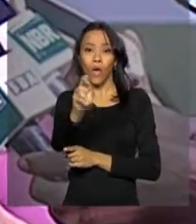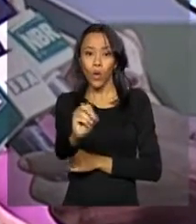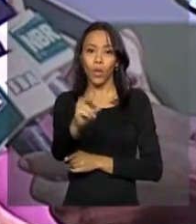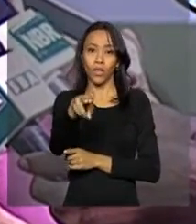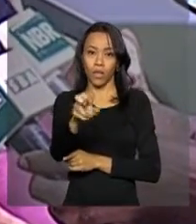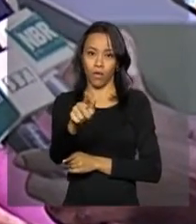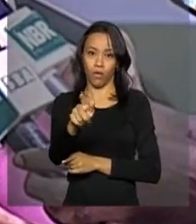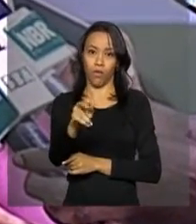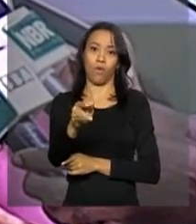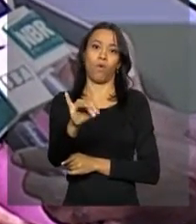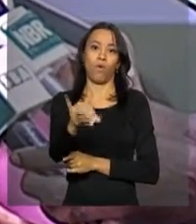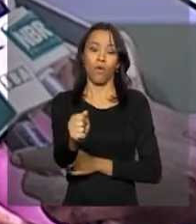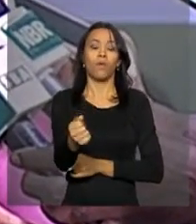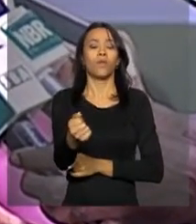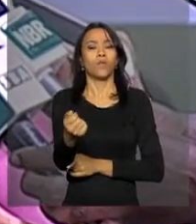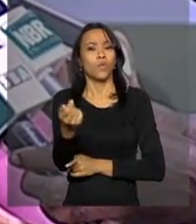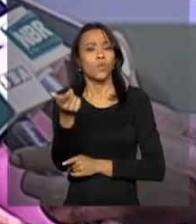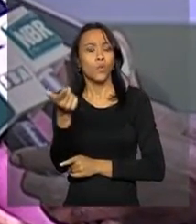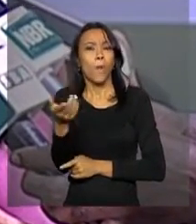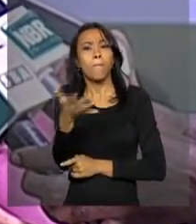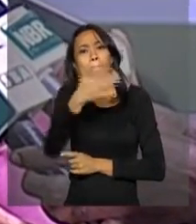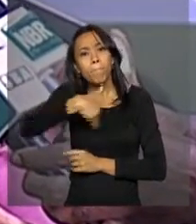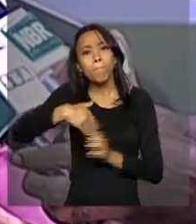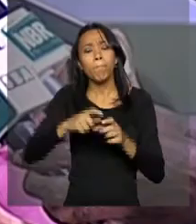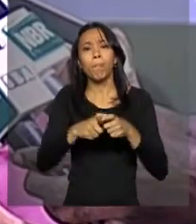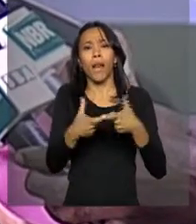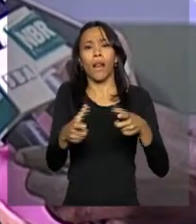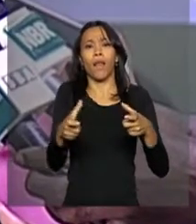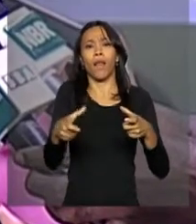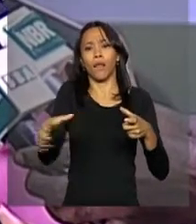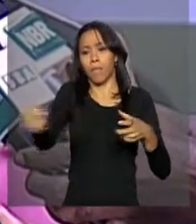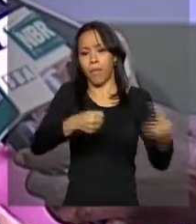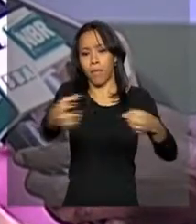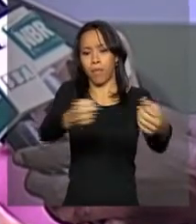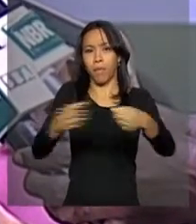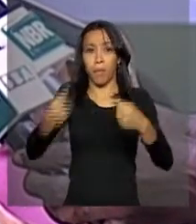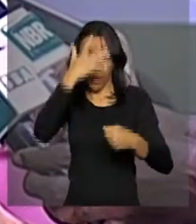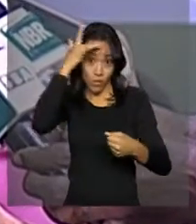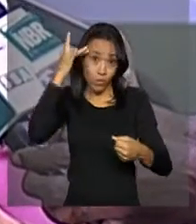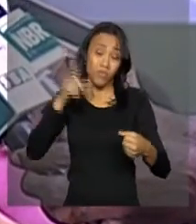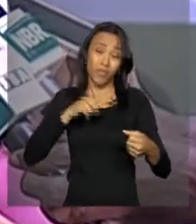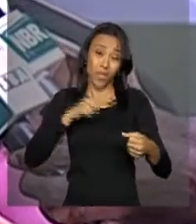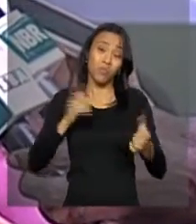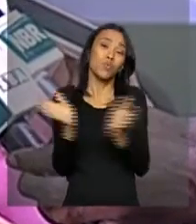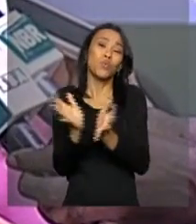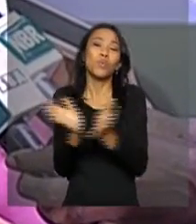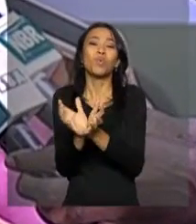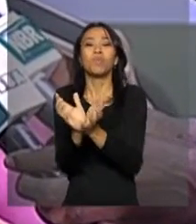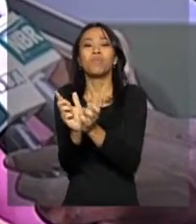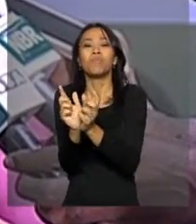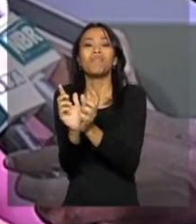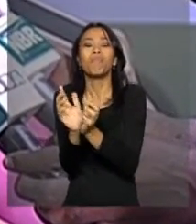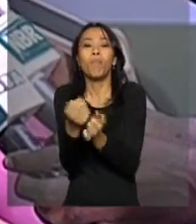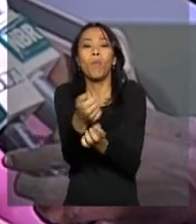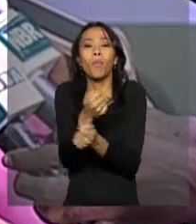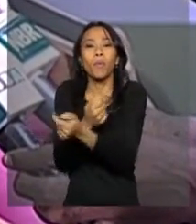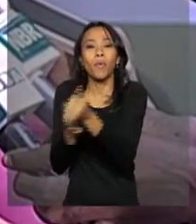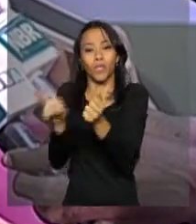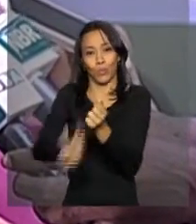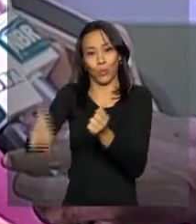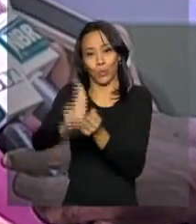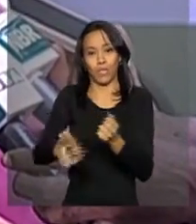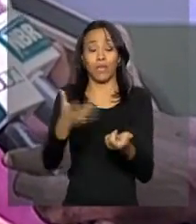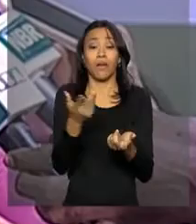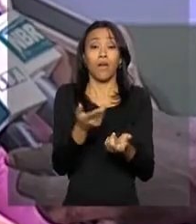chegar num número maior de produtores. Nós ainda temos uma classe média muito estreita no país, muito achatada. Então quanto mais